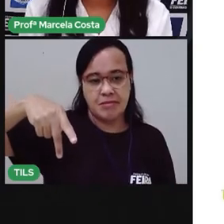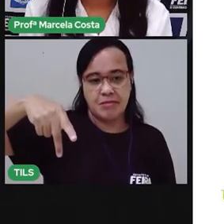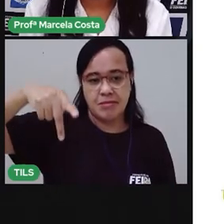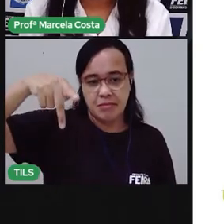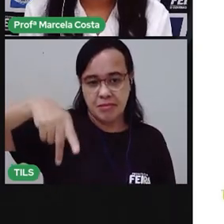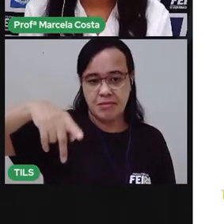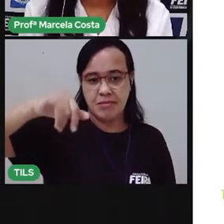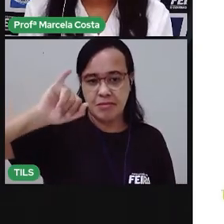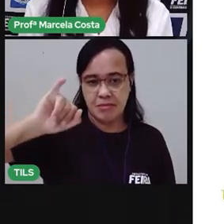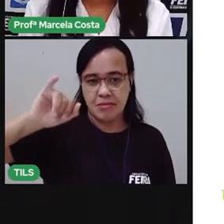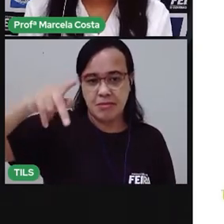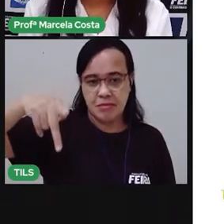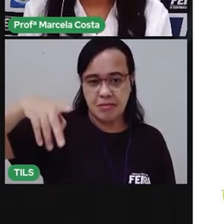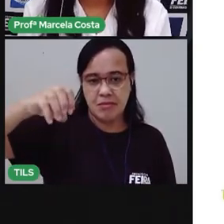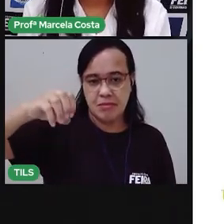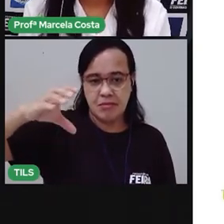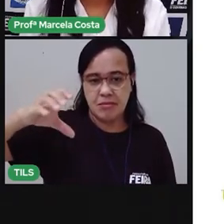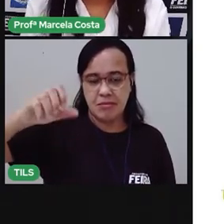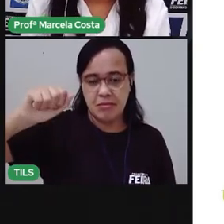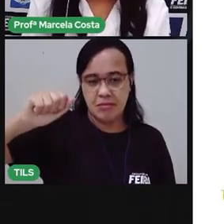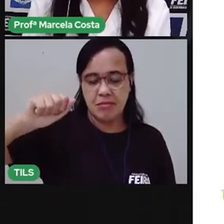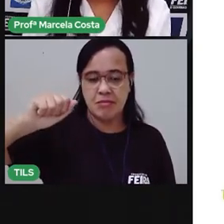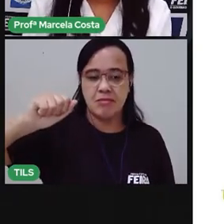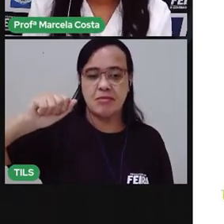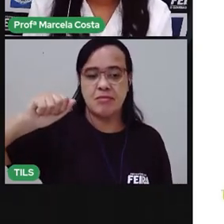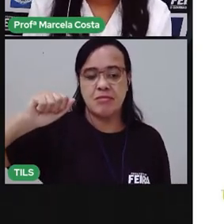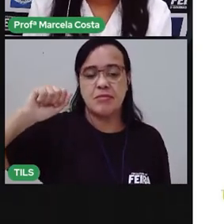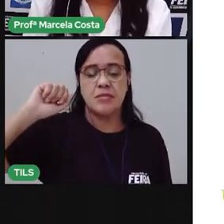Pipoca. E qual é o último som?